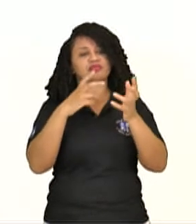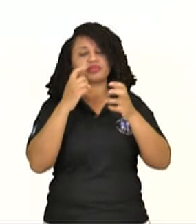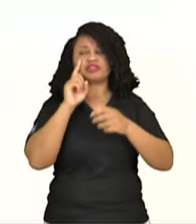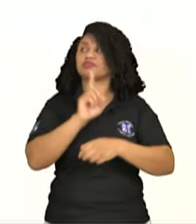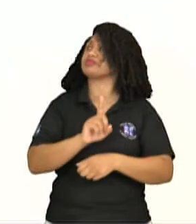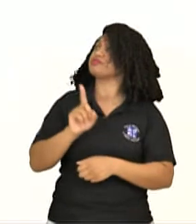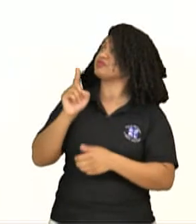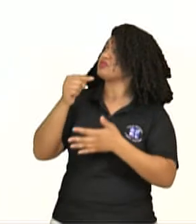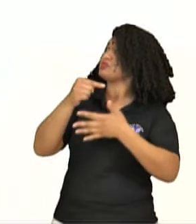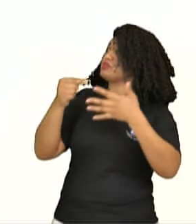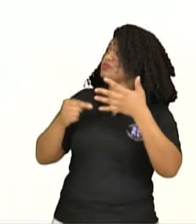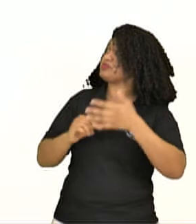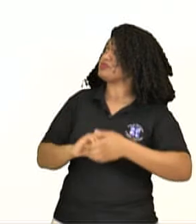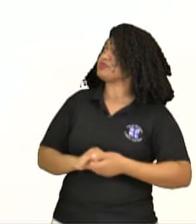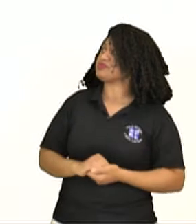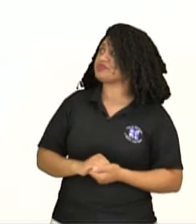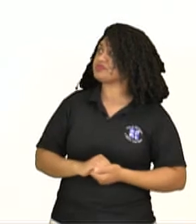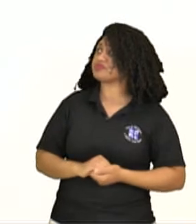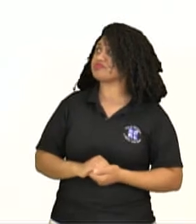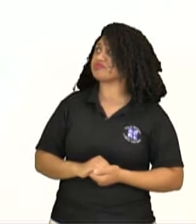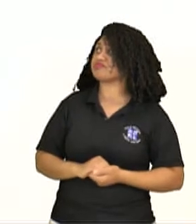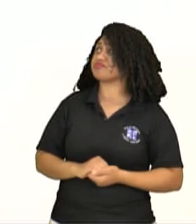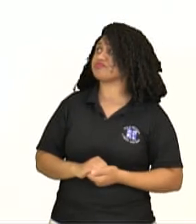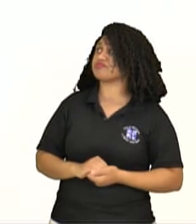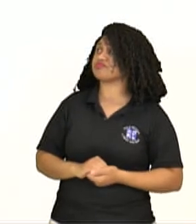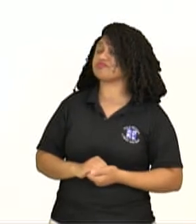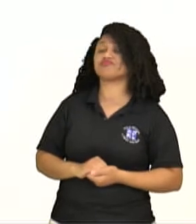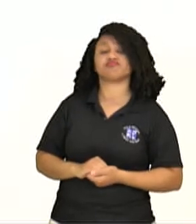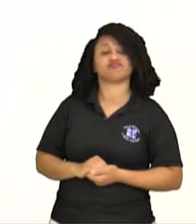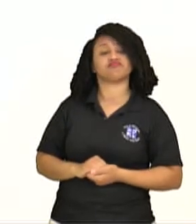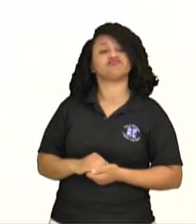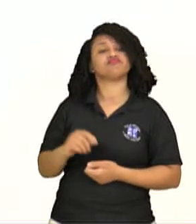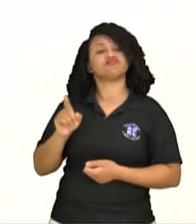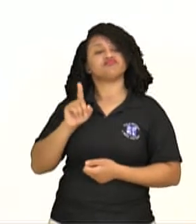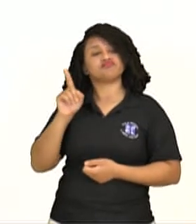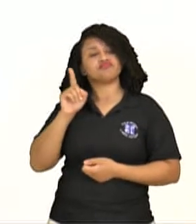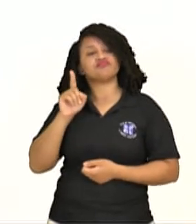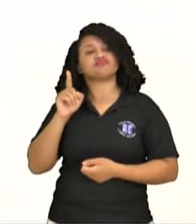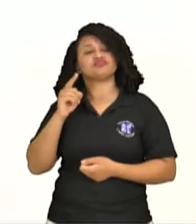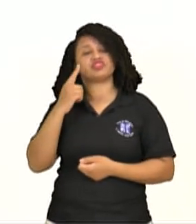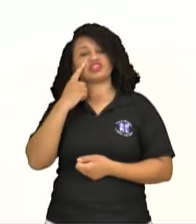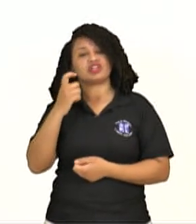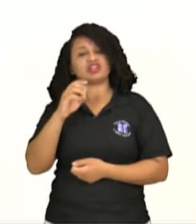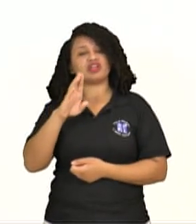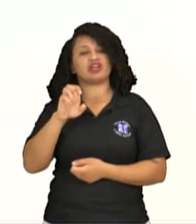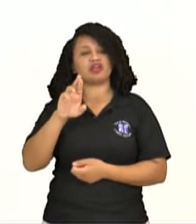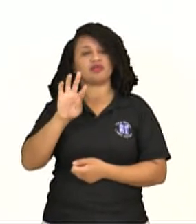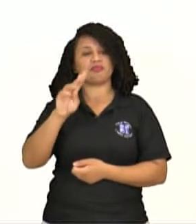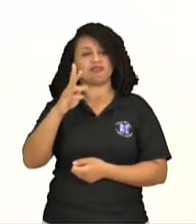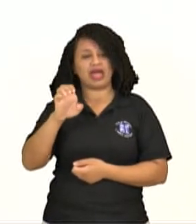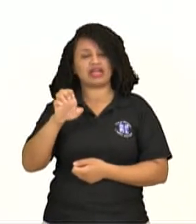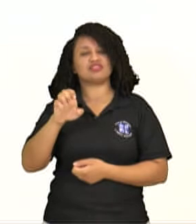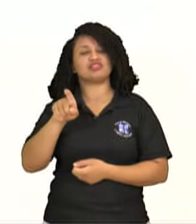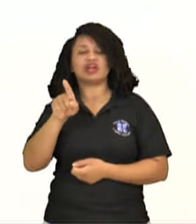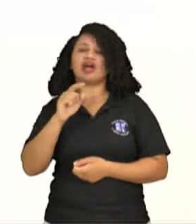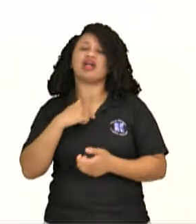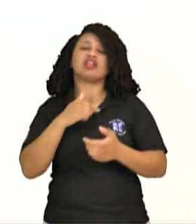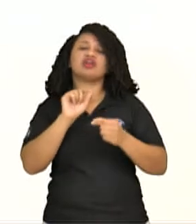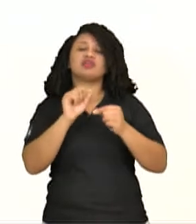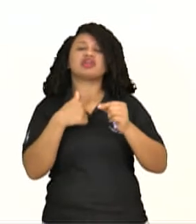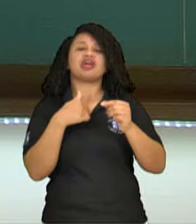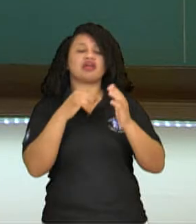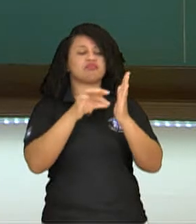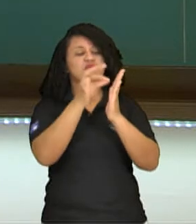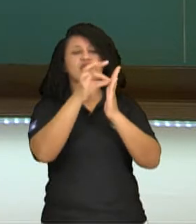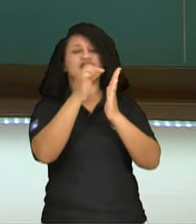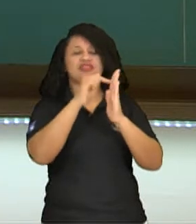Bette Morissot, o Edith Degas, né, e o bacana da Bette Morissot, que ela deixava meio inacabada as telas, né, é uma mulher